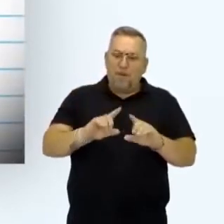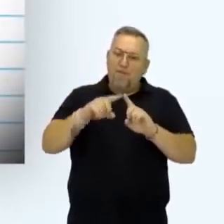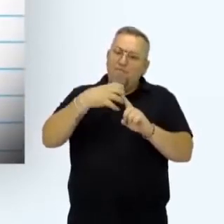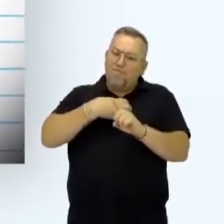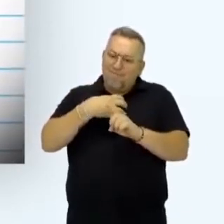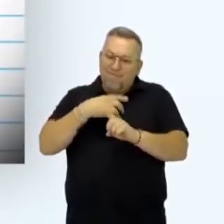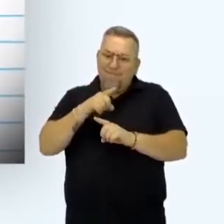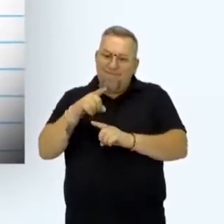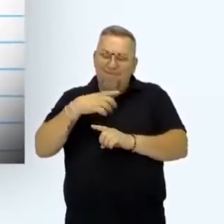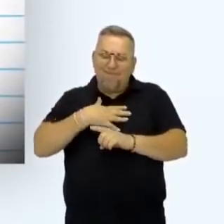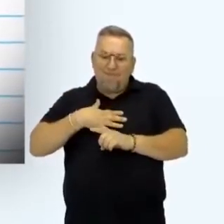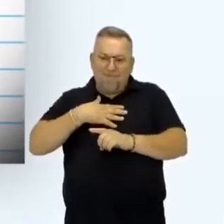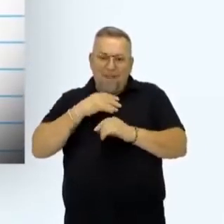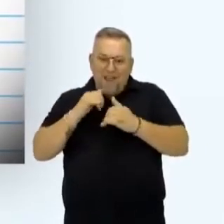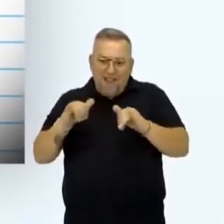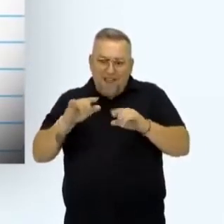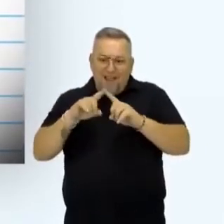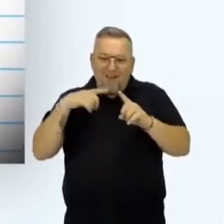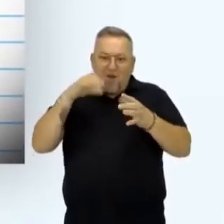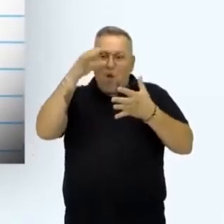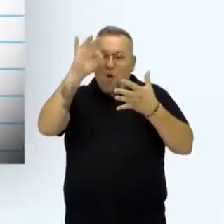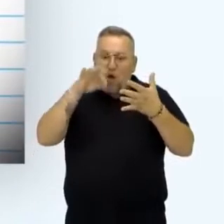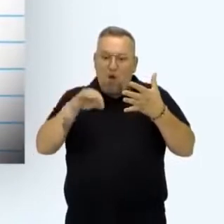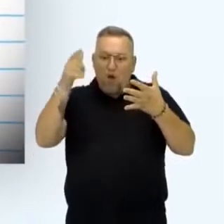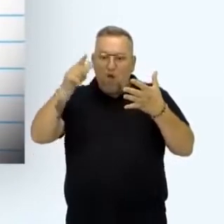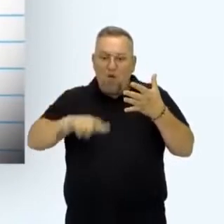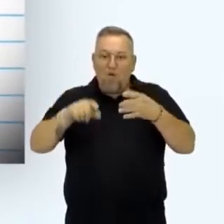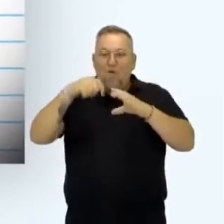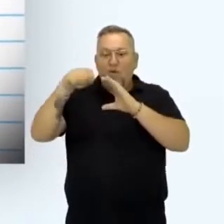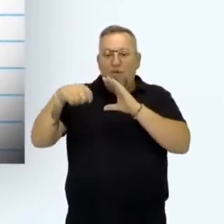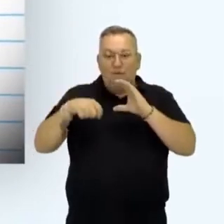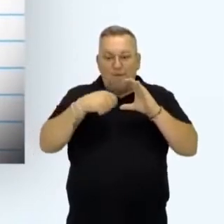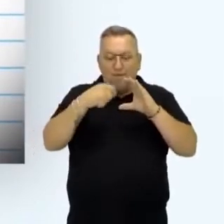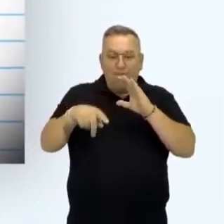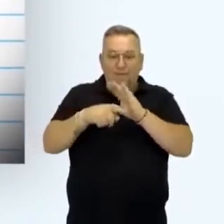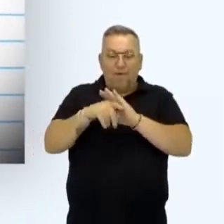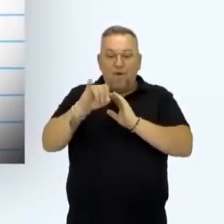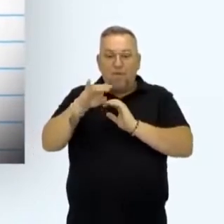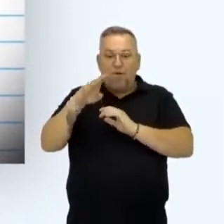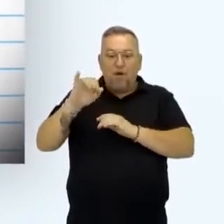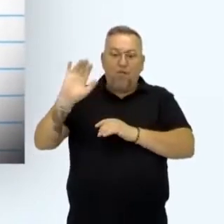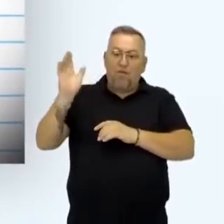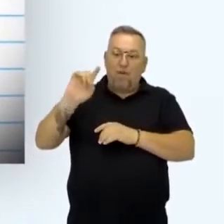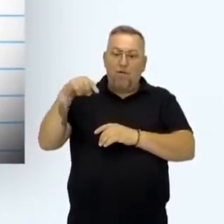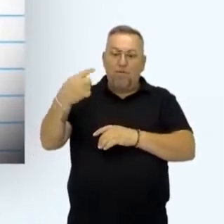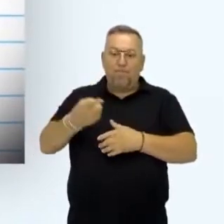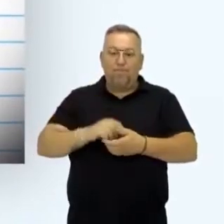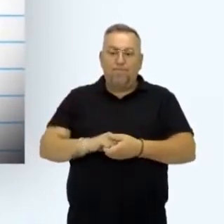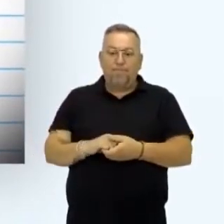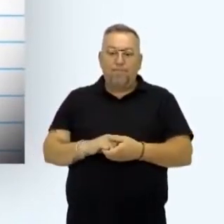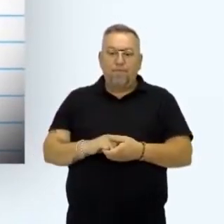Sentindo-se energizado? Então não deixe de conferir os outros vídeos da série sobre os ODS. Até a próxima!